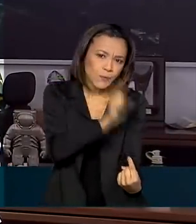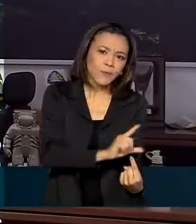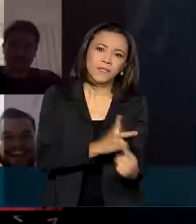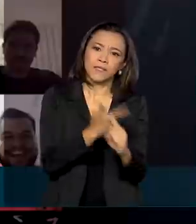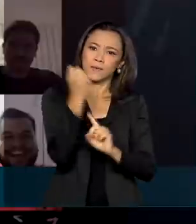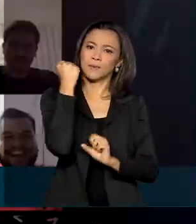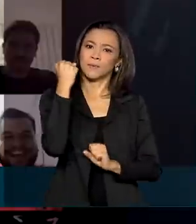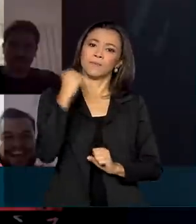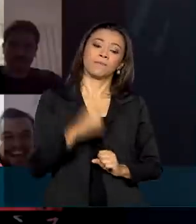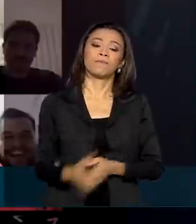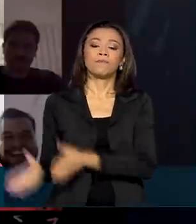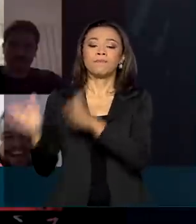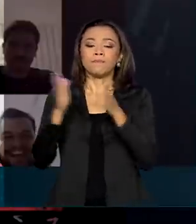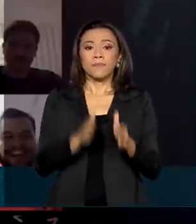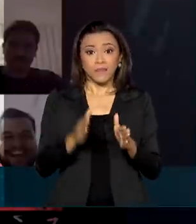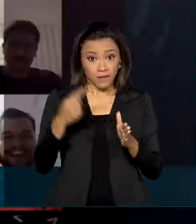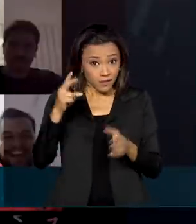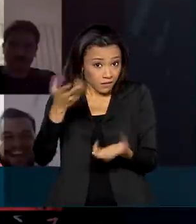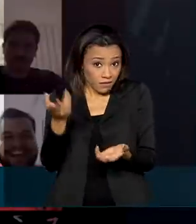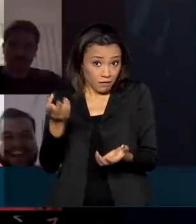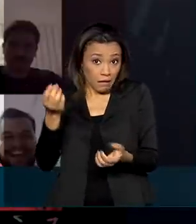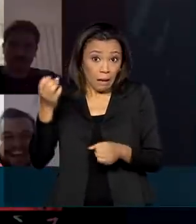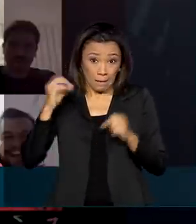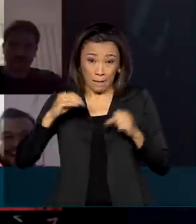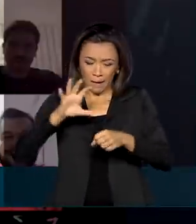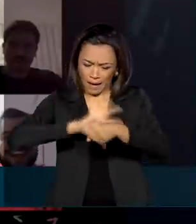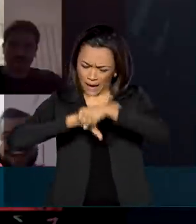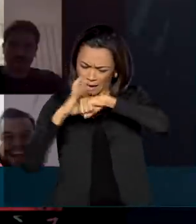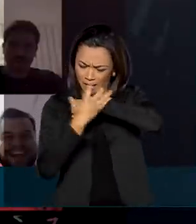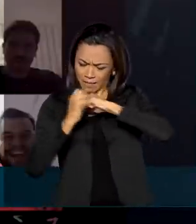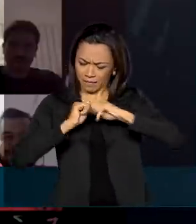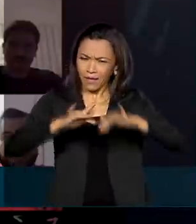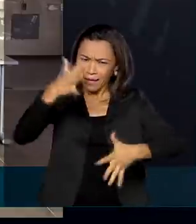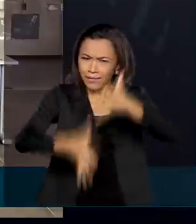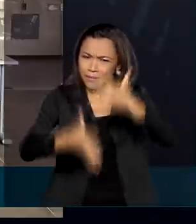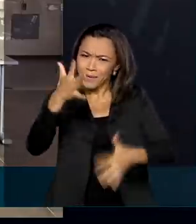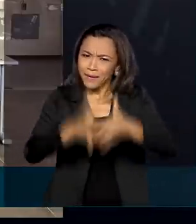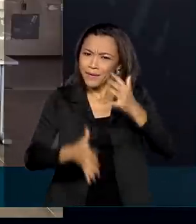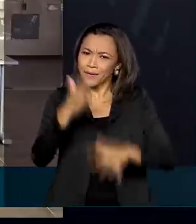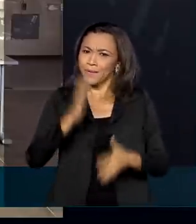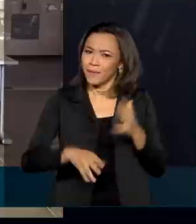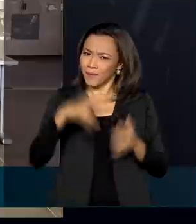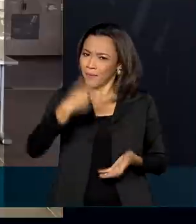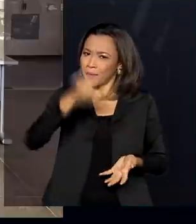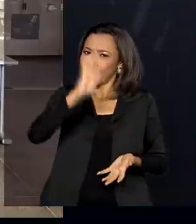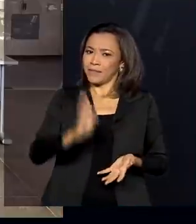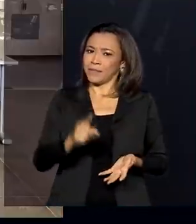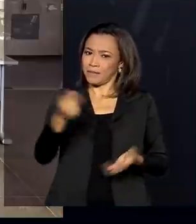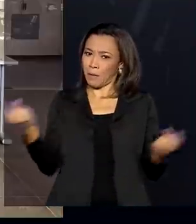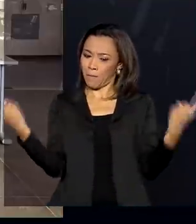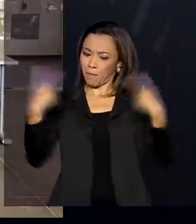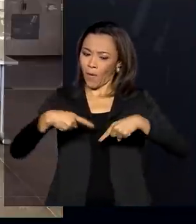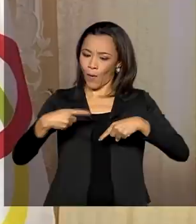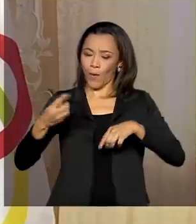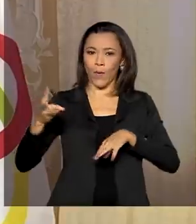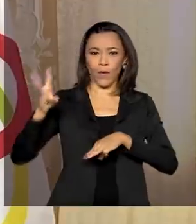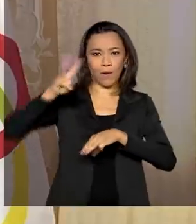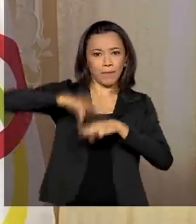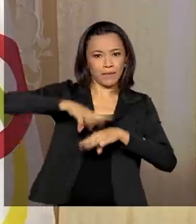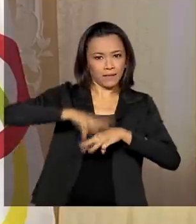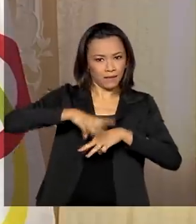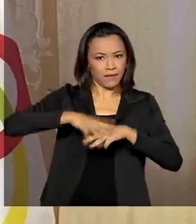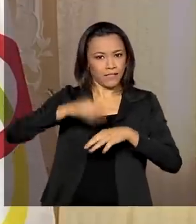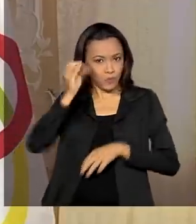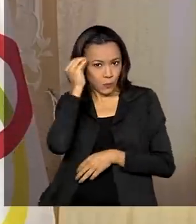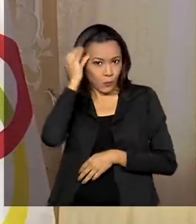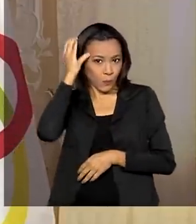E nem a pandemia do coronavírus atrapalhou o desempenho do Brasil nas Olimpíadas de Conhecimento. Com uma medalha